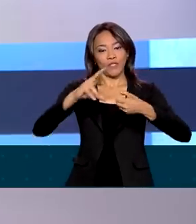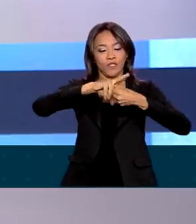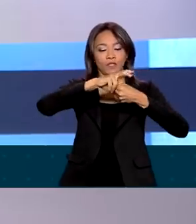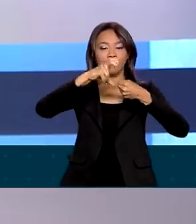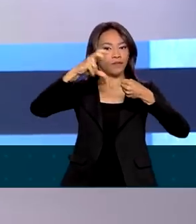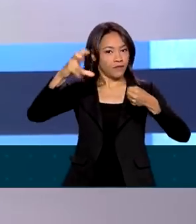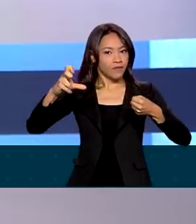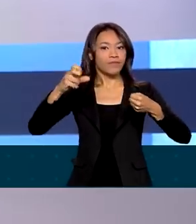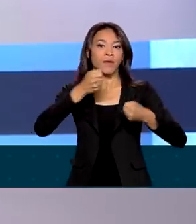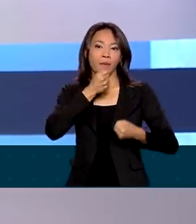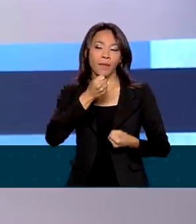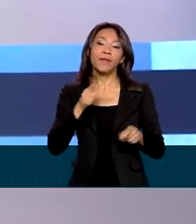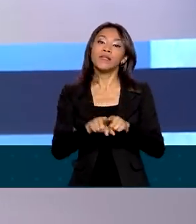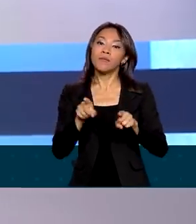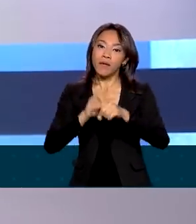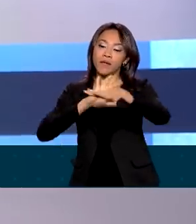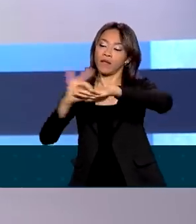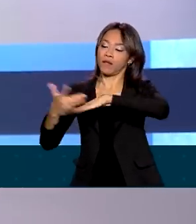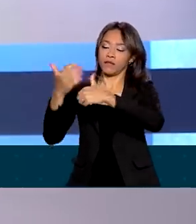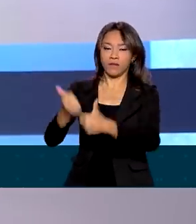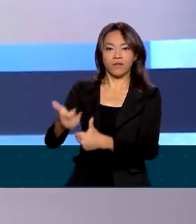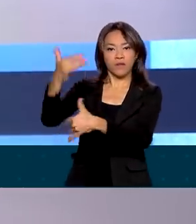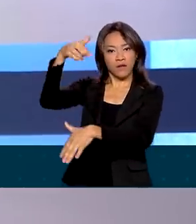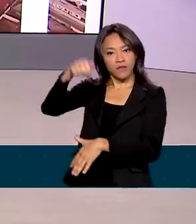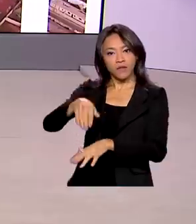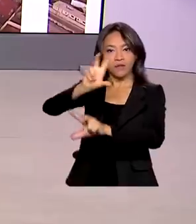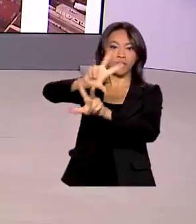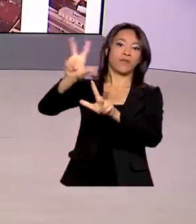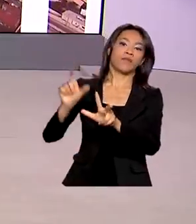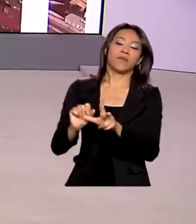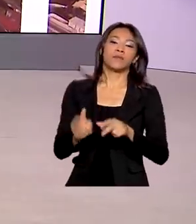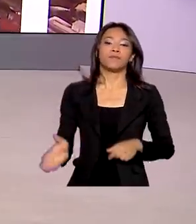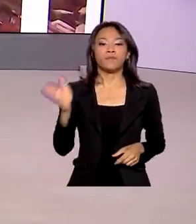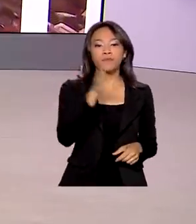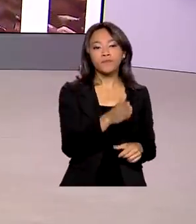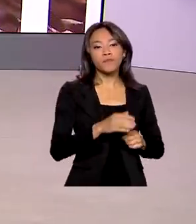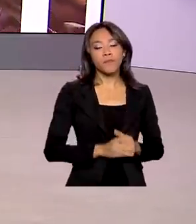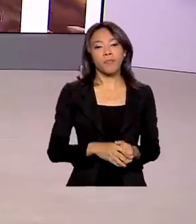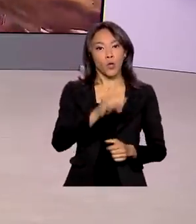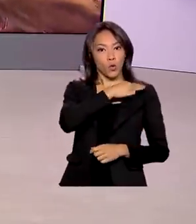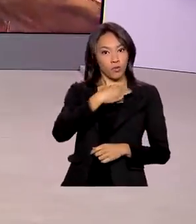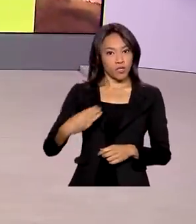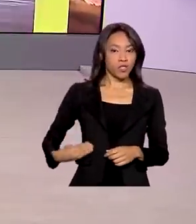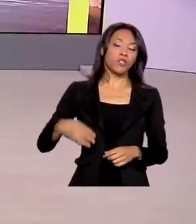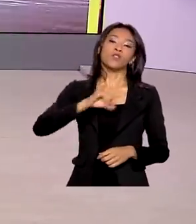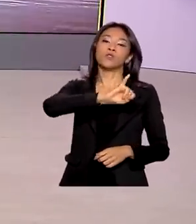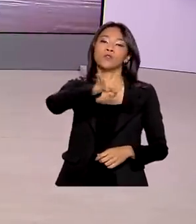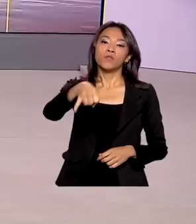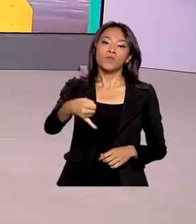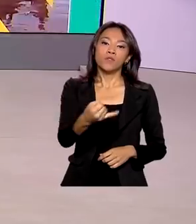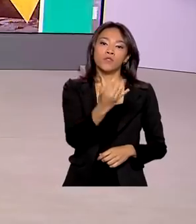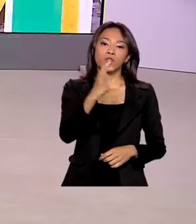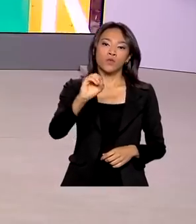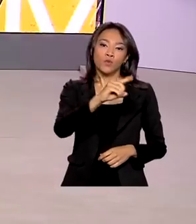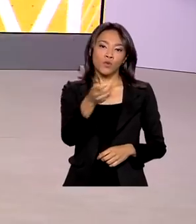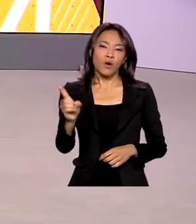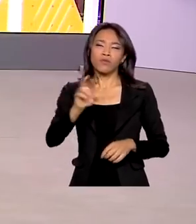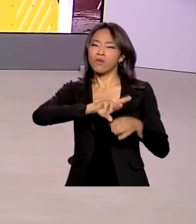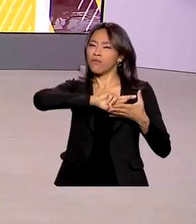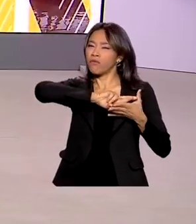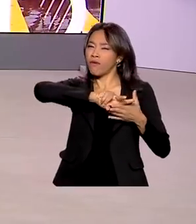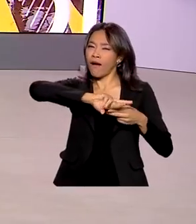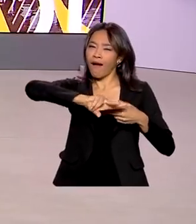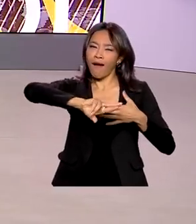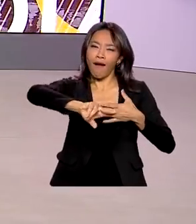Brasil e também nas redes sociais da TV Brasil. João Roma abre uma série de entrevistas com ministros que vão ao ar na